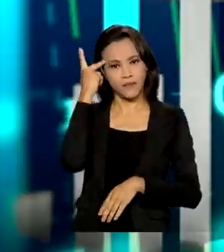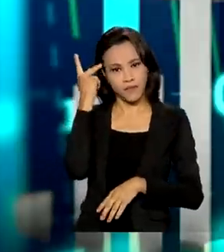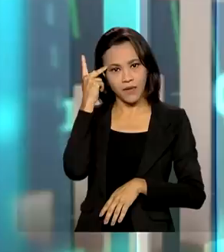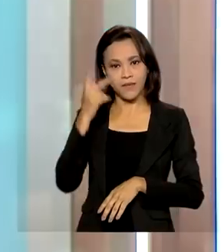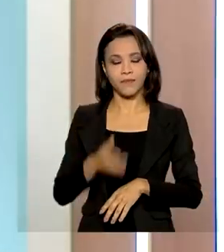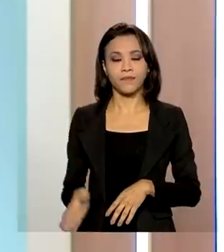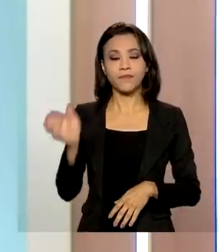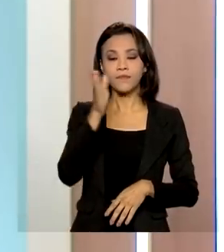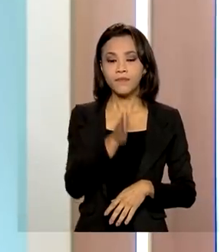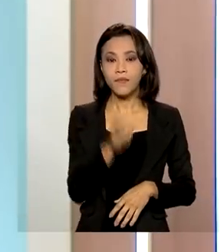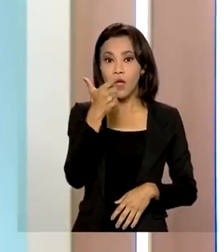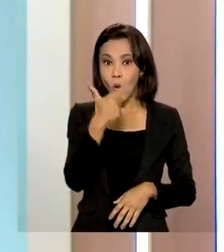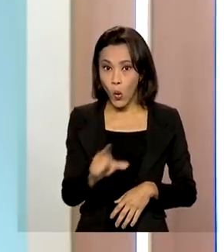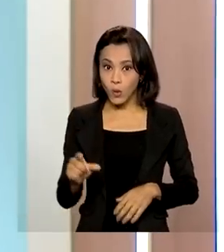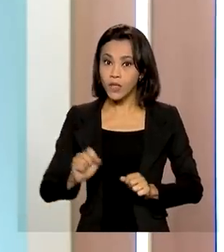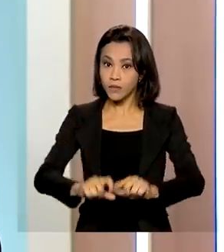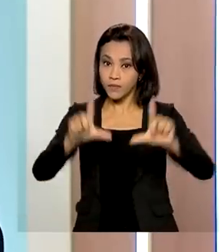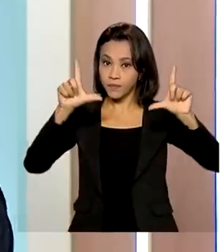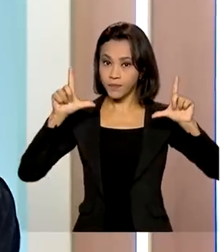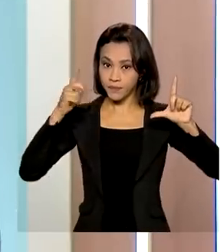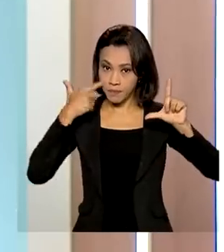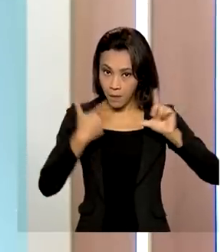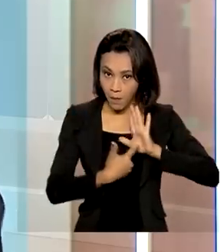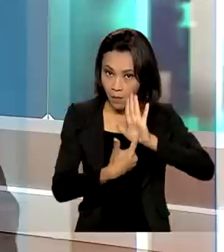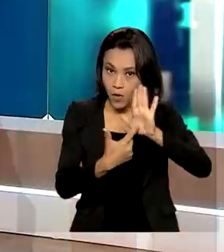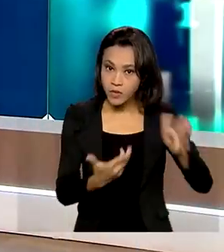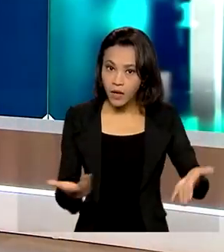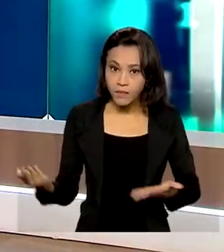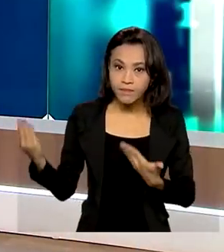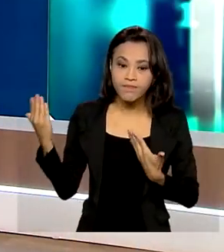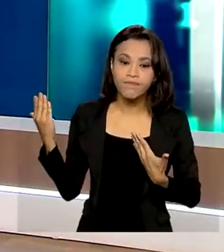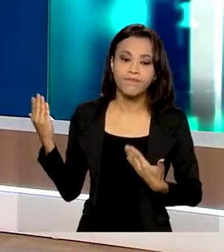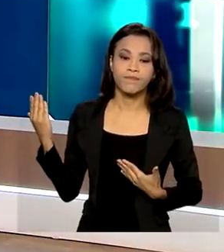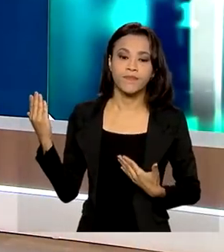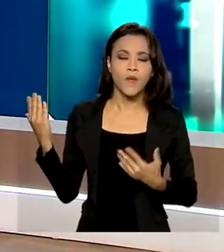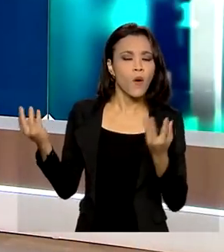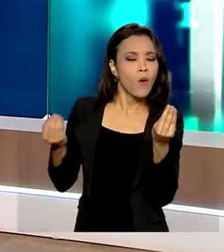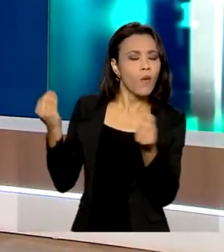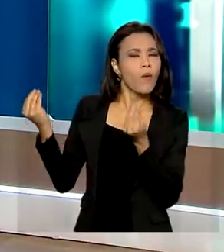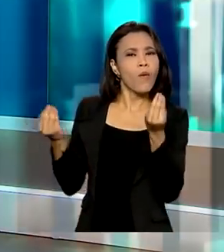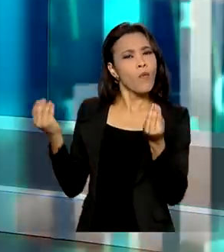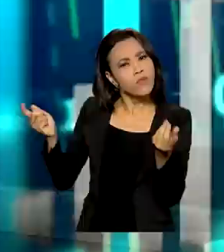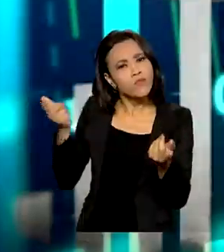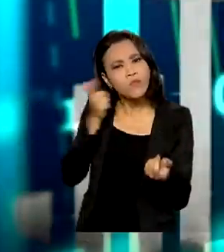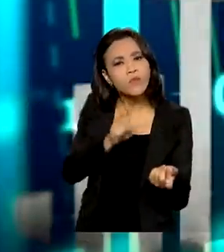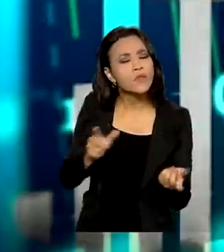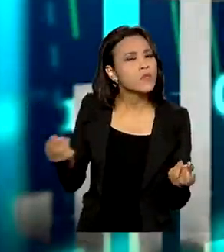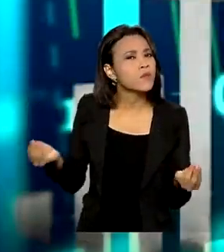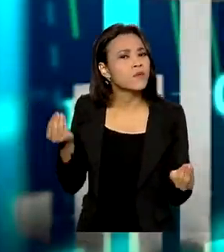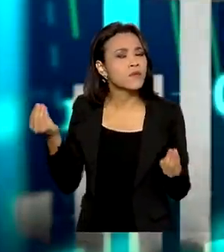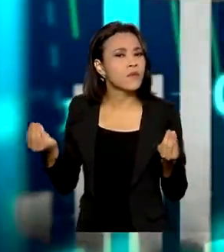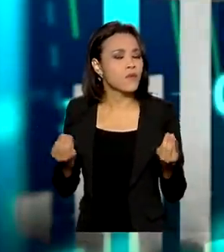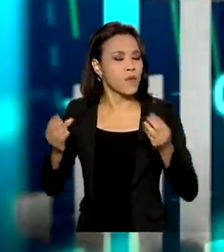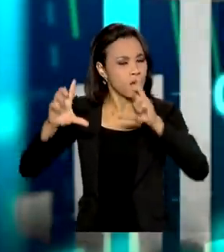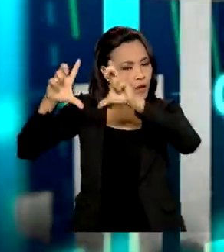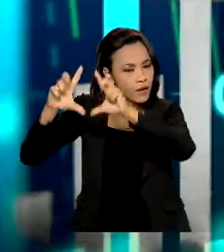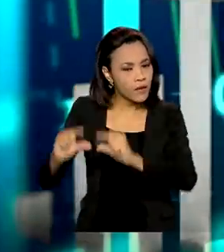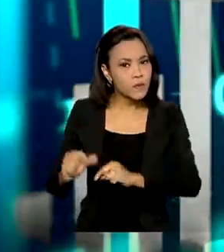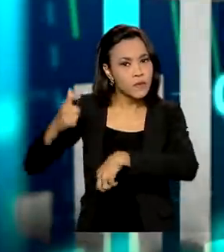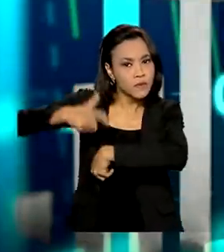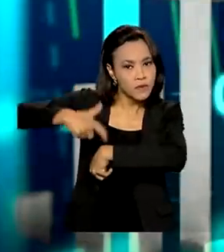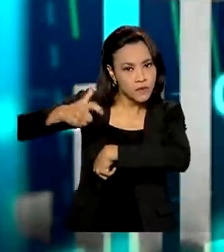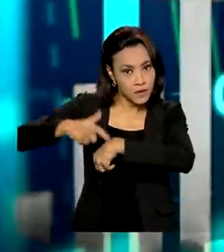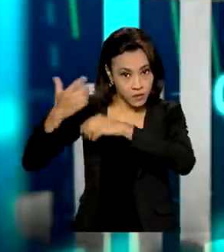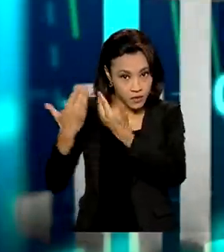Temos uma outra arte para você agora para mostrar qual a razão disso, como é que isso foi possível. Para reduzir o tempo de abertura